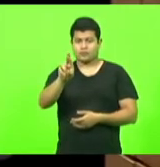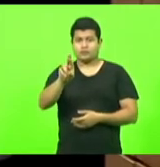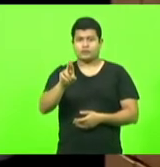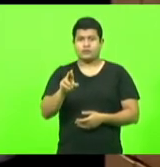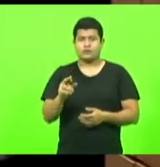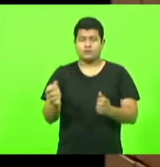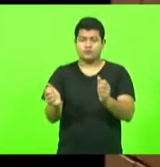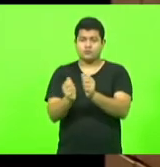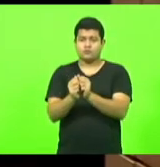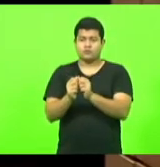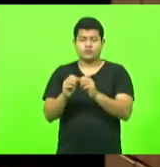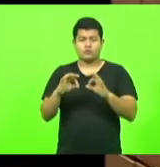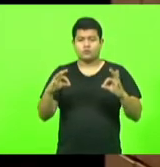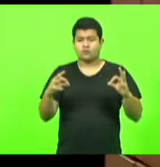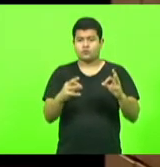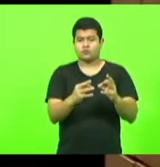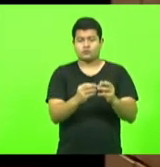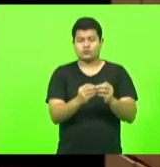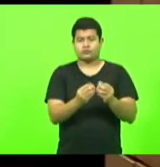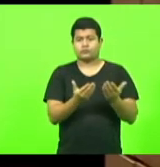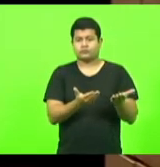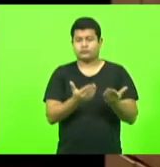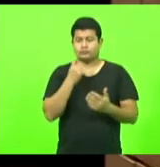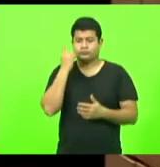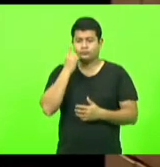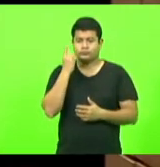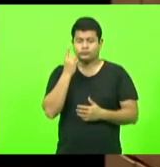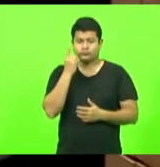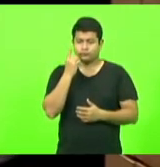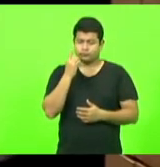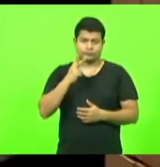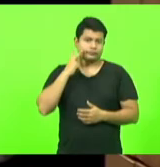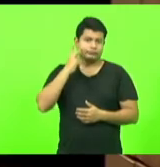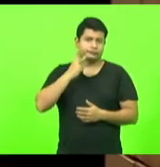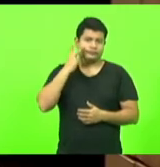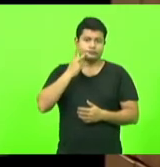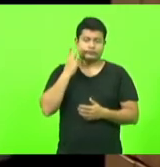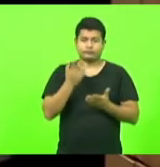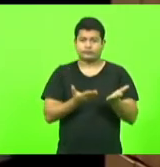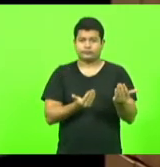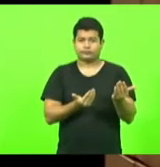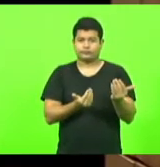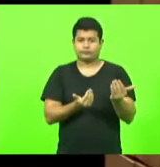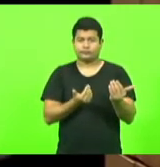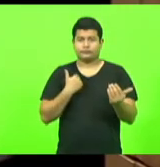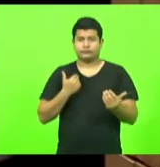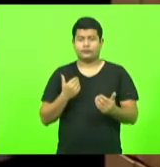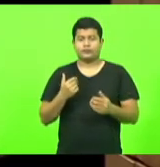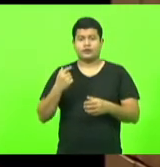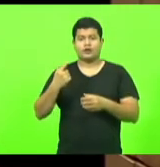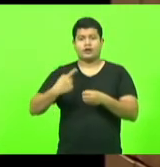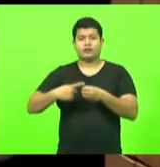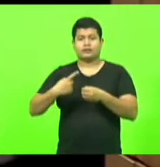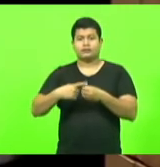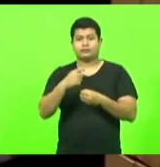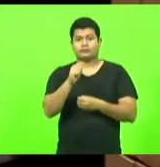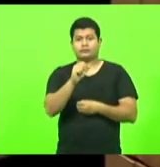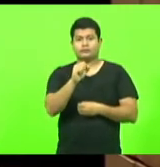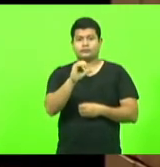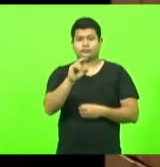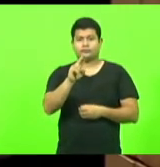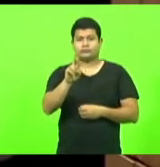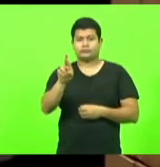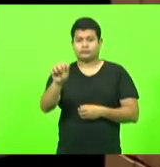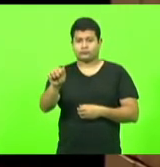os demais vereadores mirins bem como a vereadora o vereador do nosso município de Ascura pelo nosso